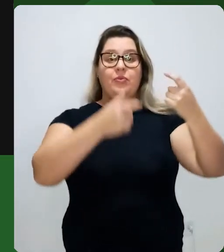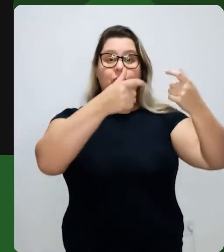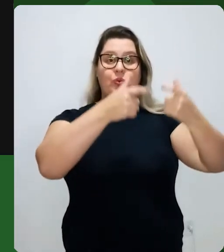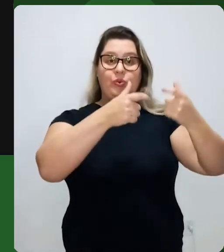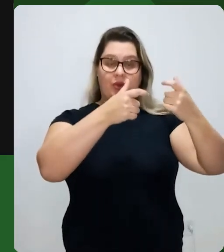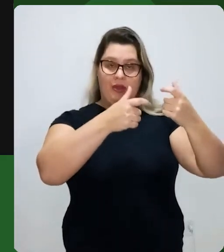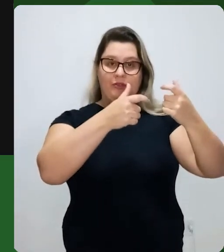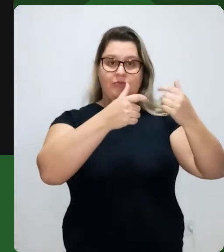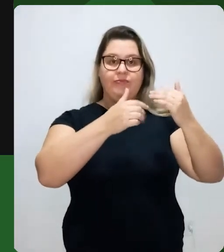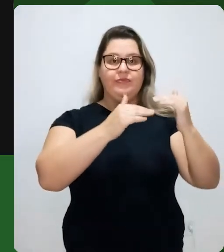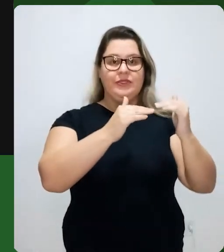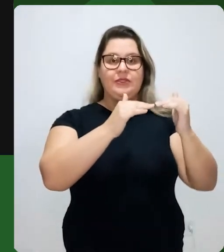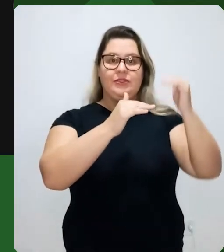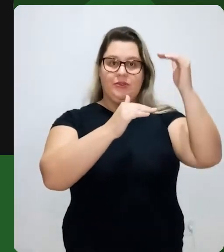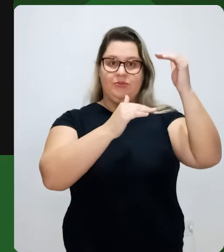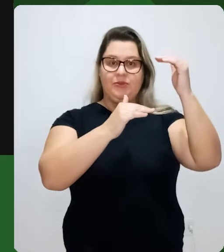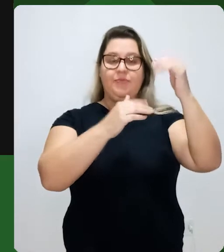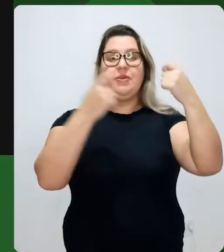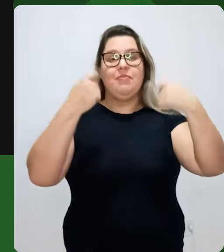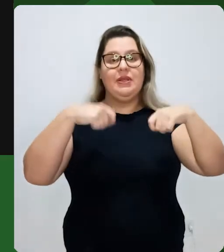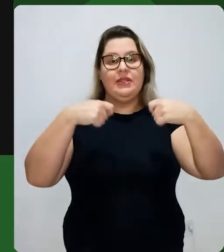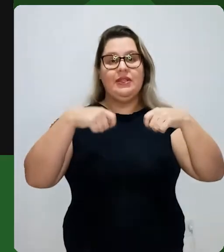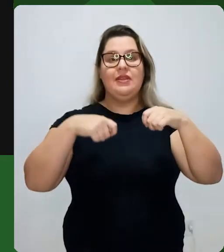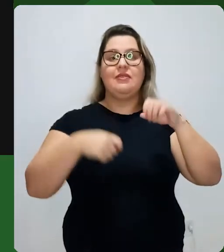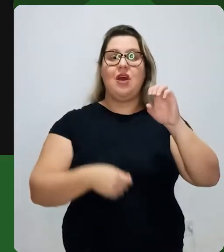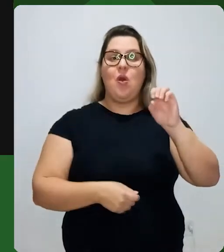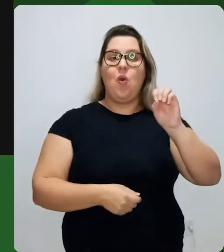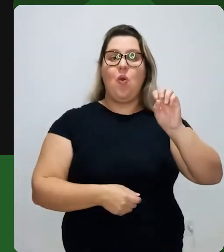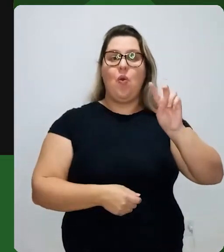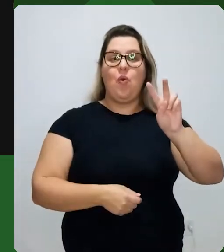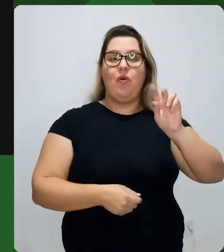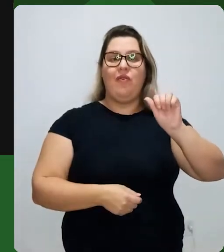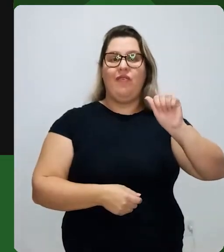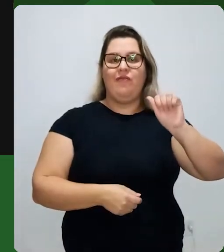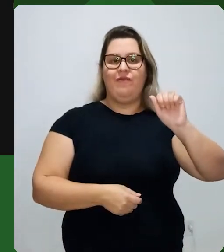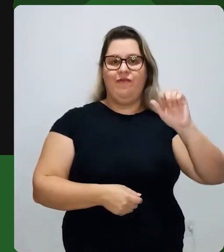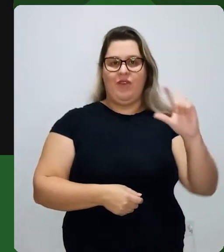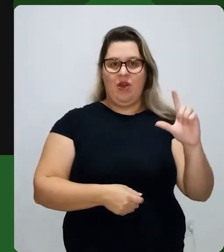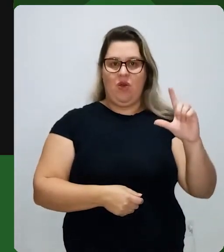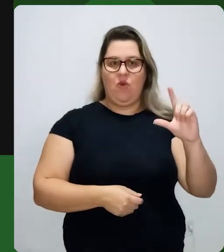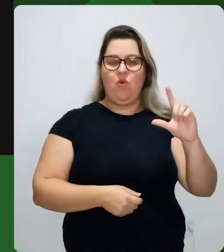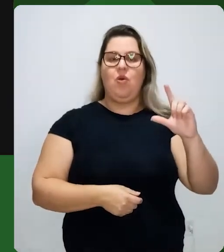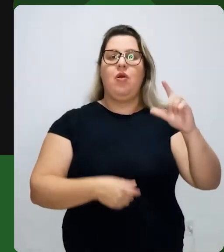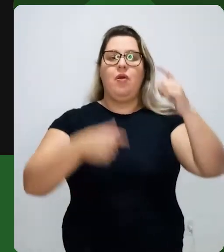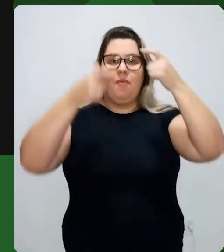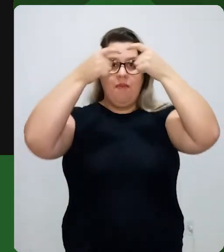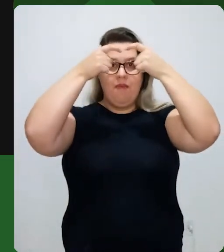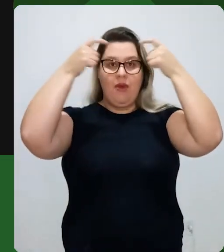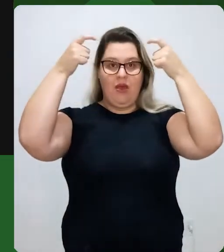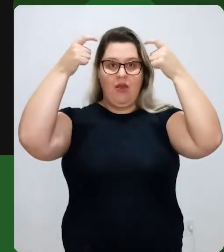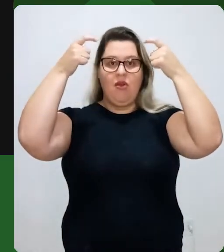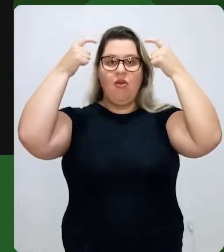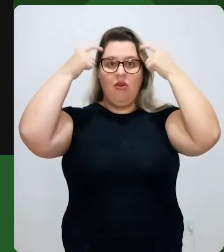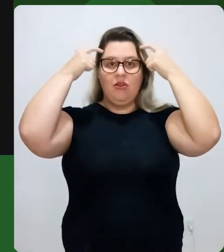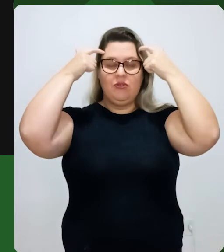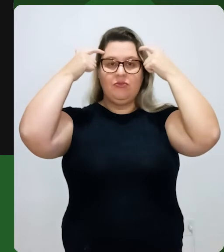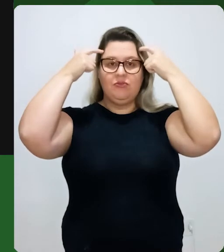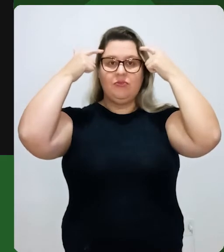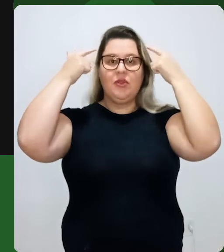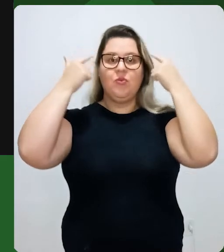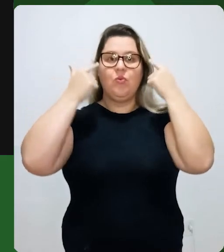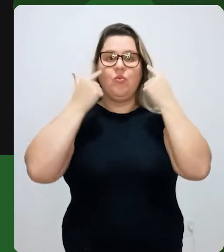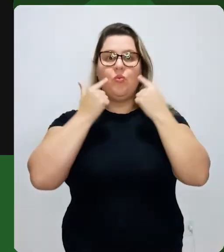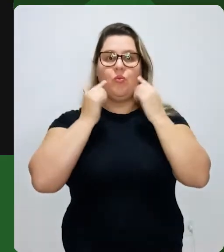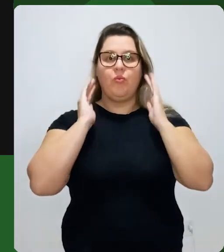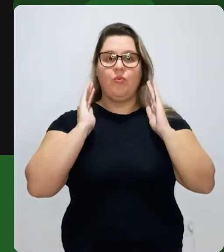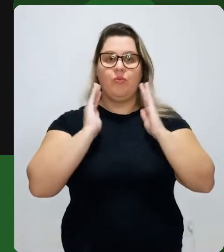ser mais no formato oval, e esse formato oval, ele fica invertido, ou seja, a parte de cima da